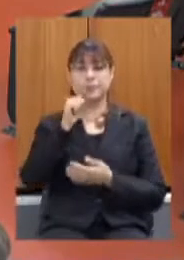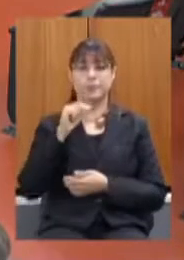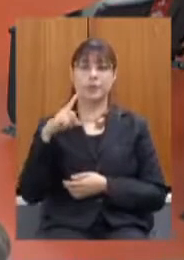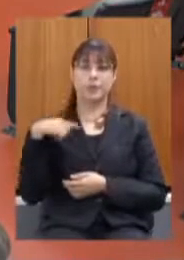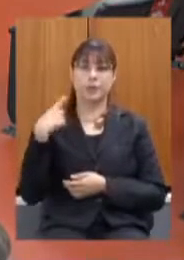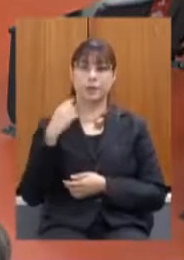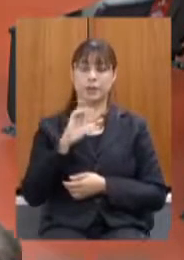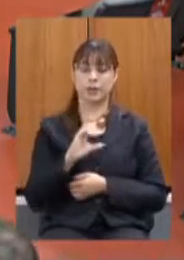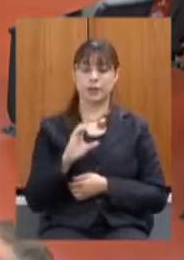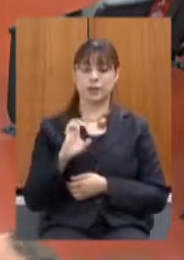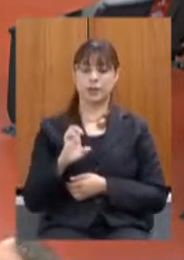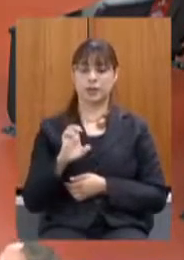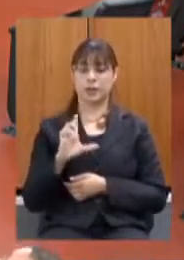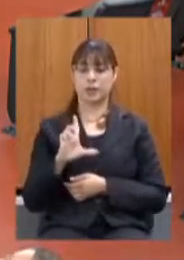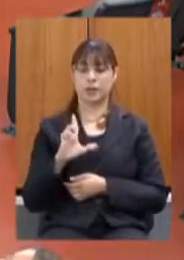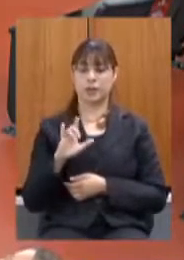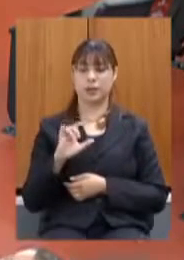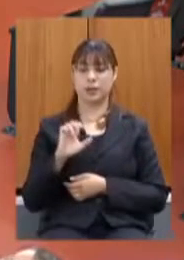Celise Laviola